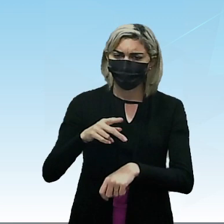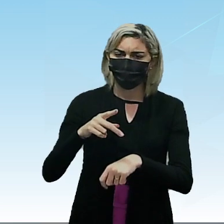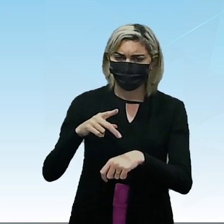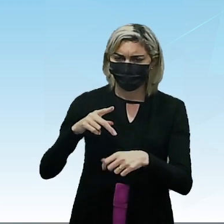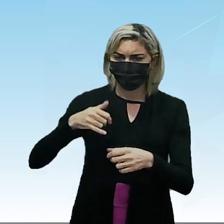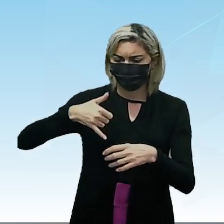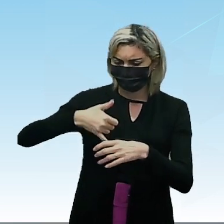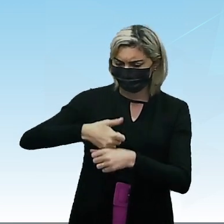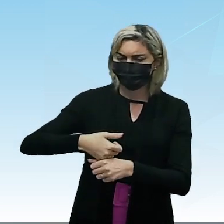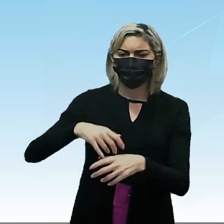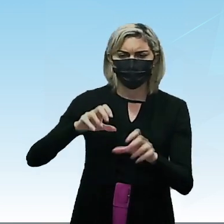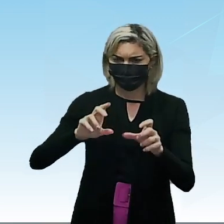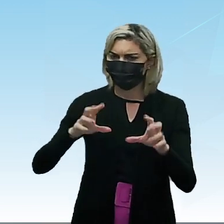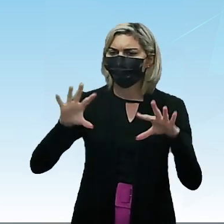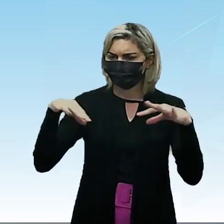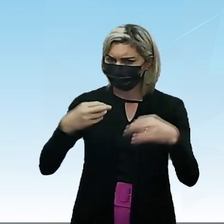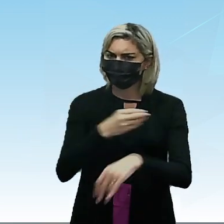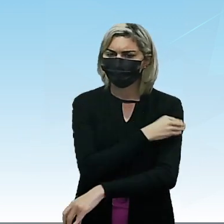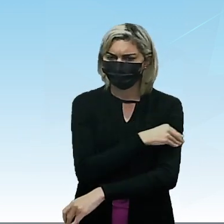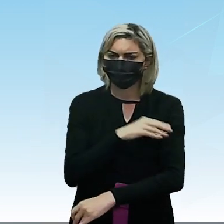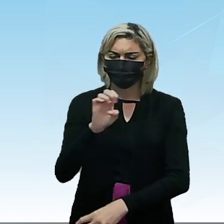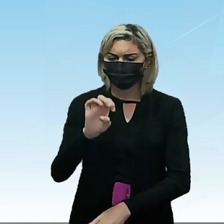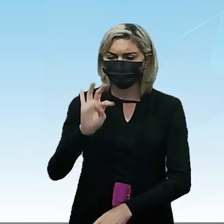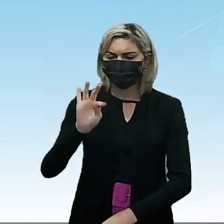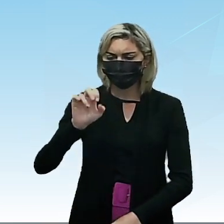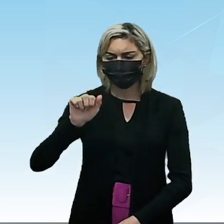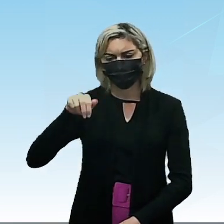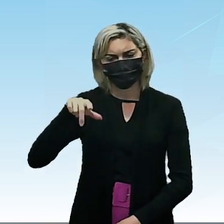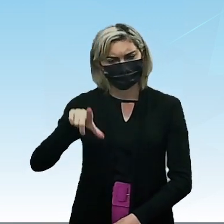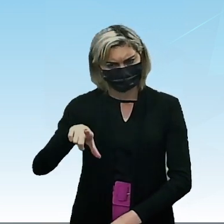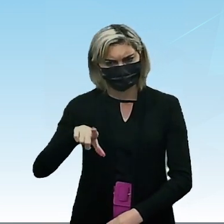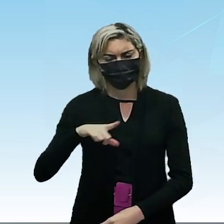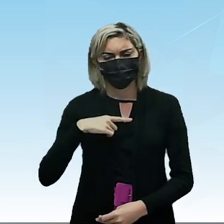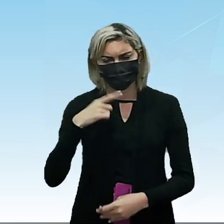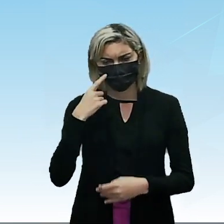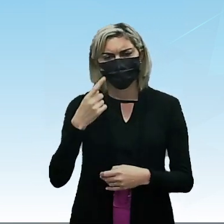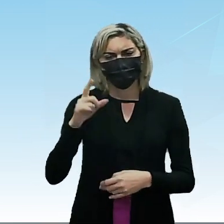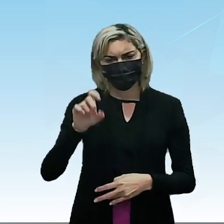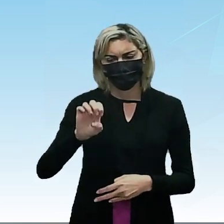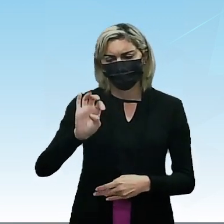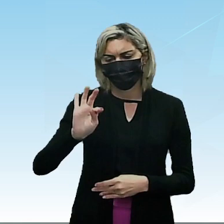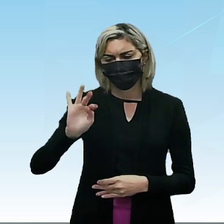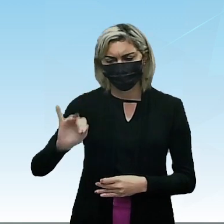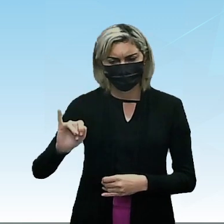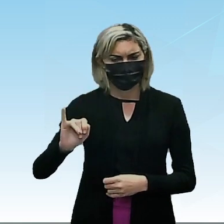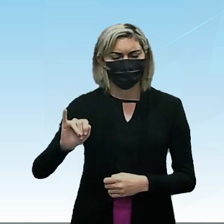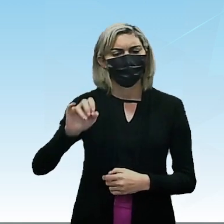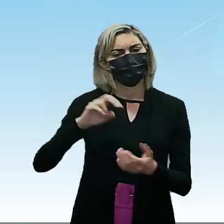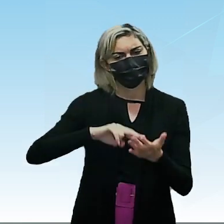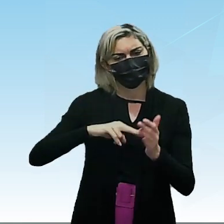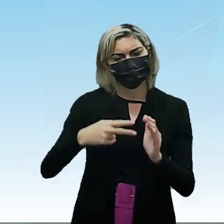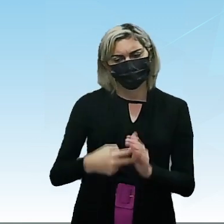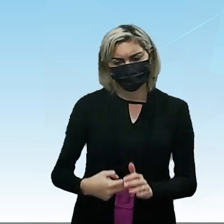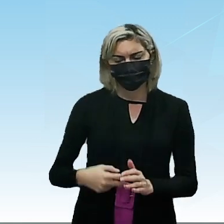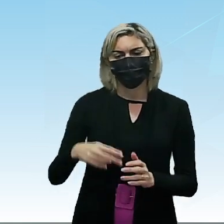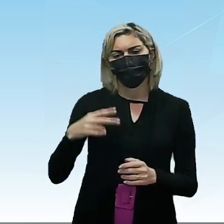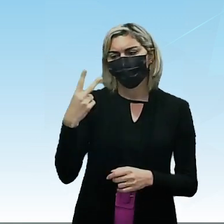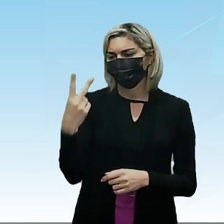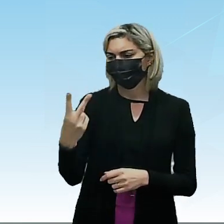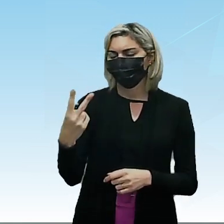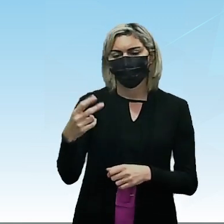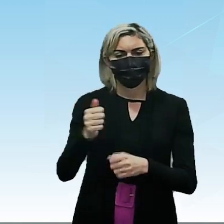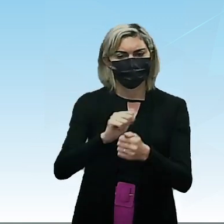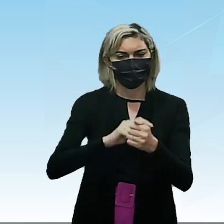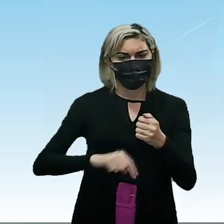falando aqui de modo geral. É o etanol. Olha o prefixo. Eti. Eti significa o quê? Dois